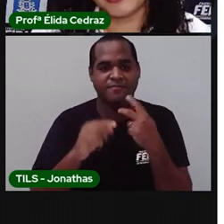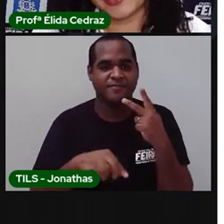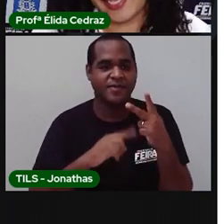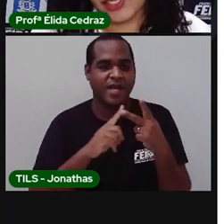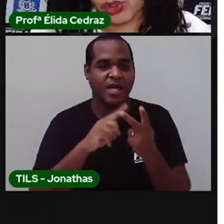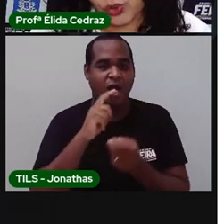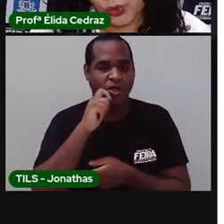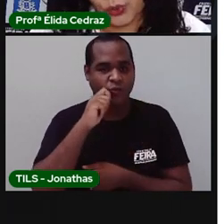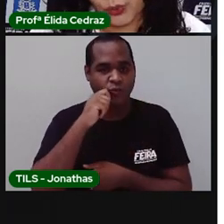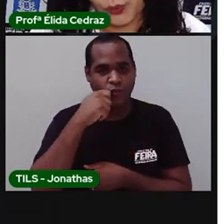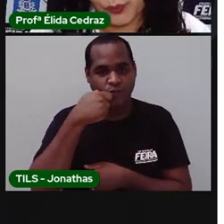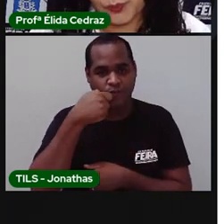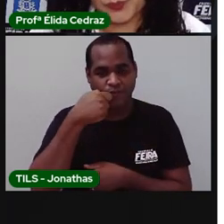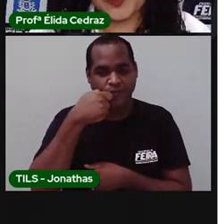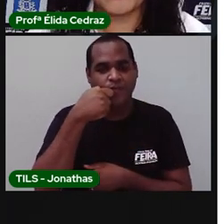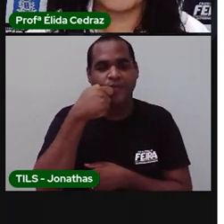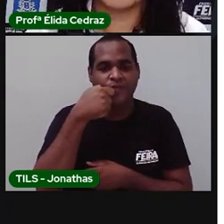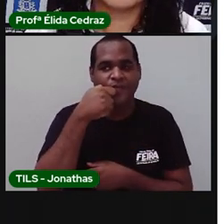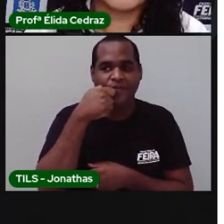e caju.